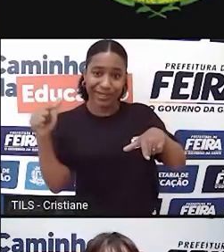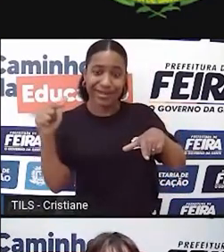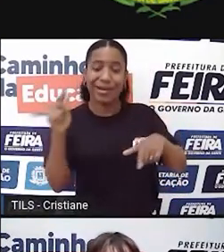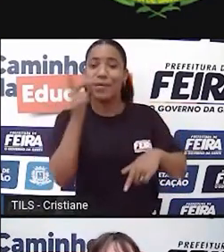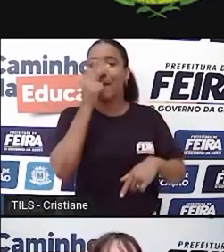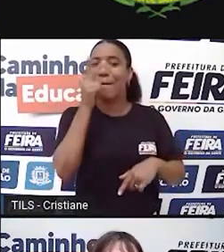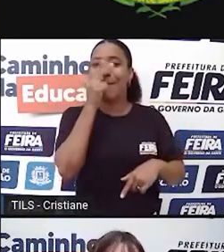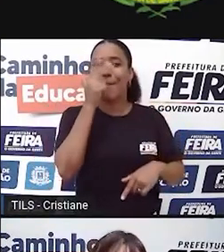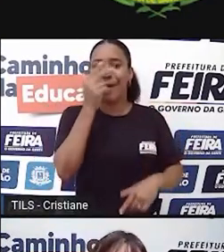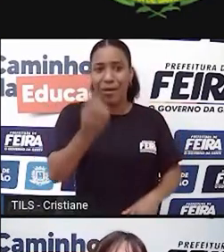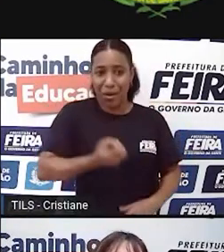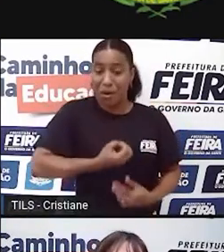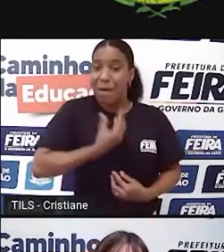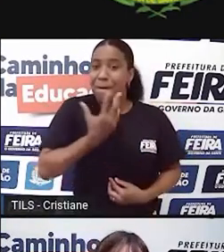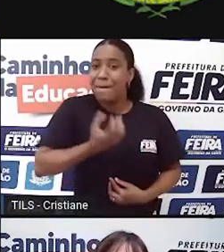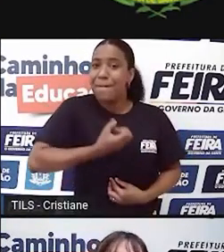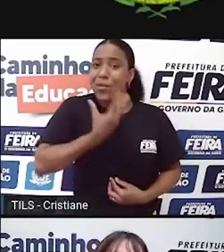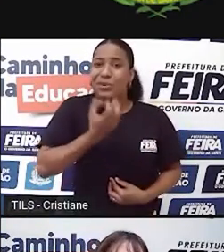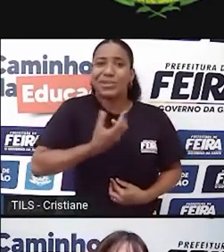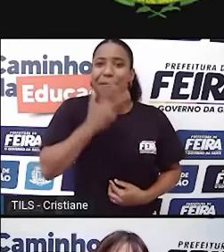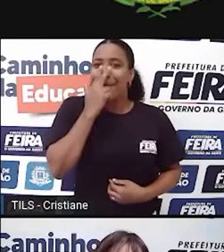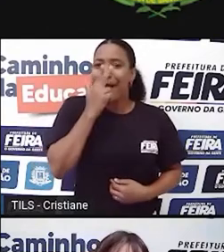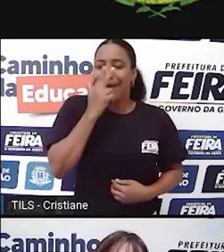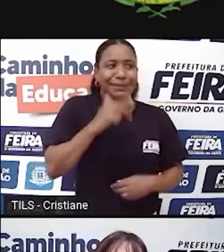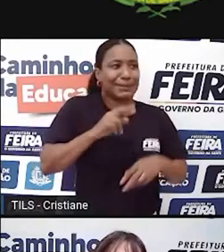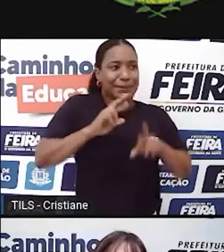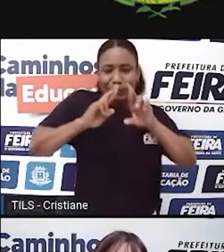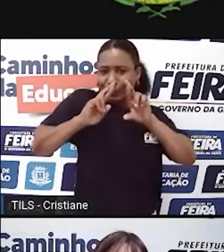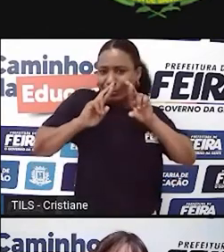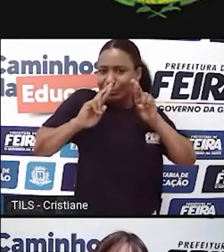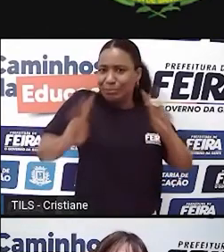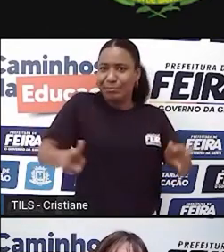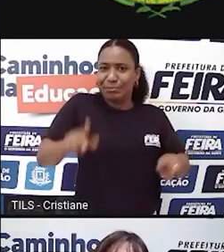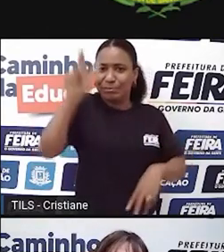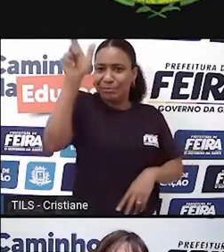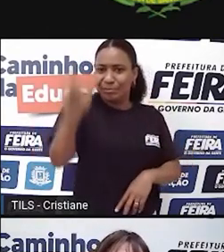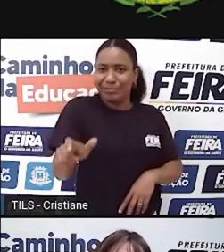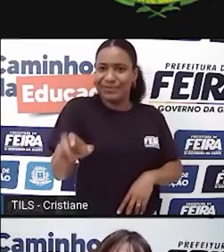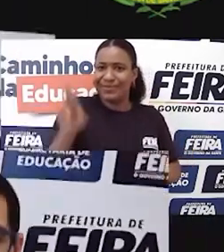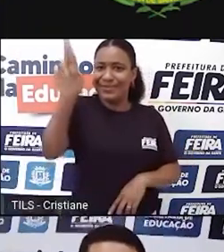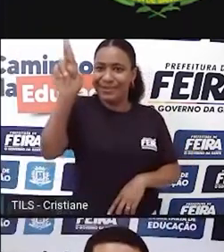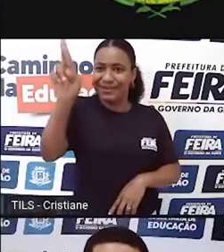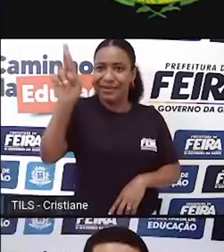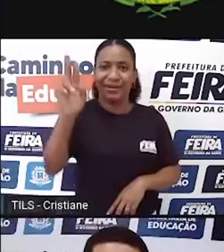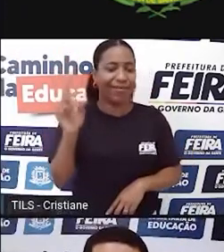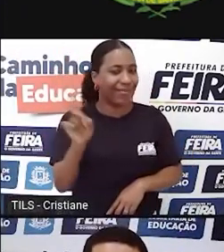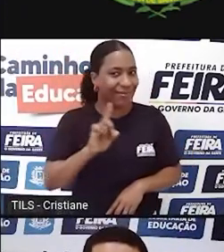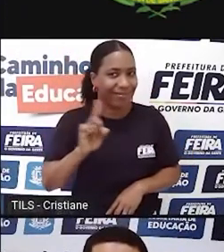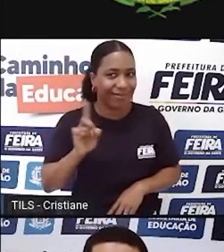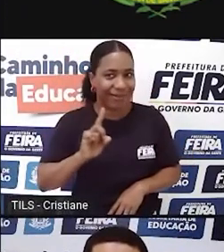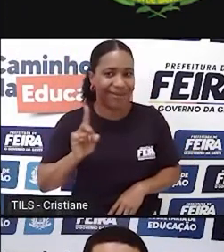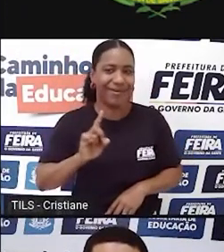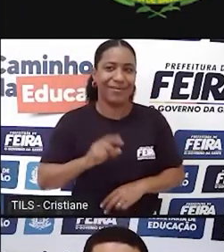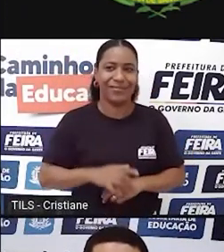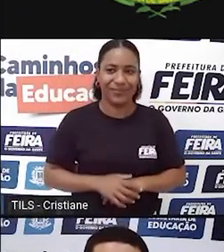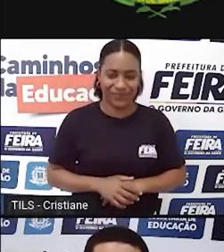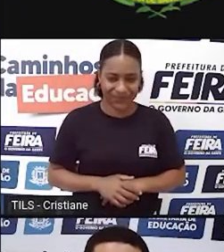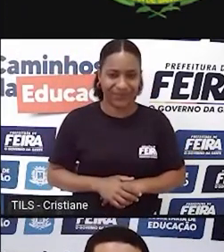colocada como algo que está distante. Isso. E aí, o que acontece com isso, Felipe?